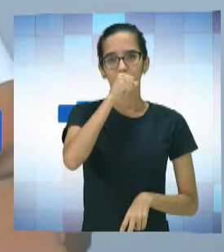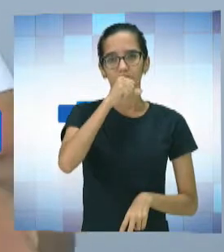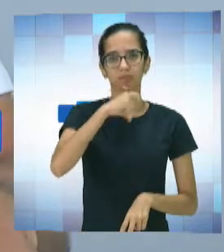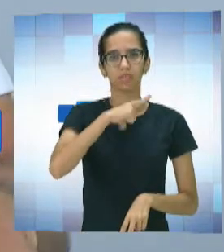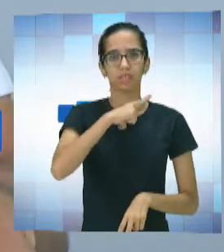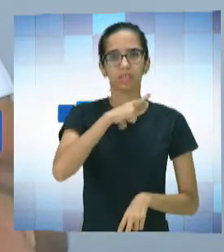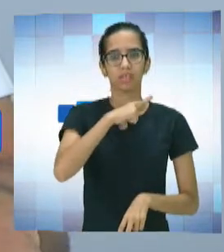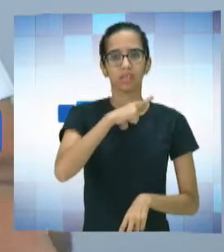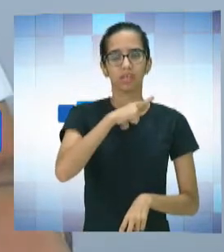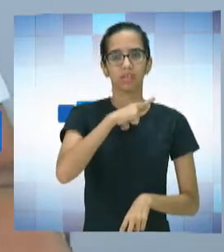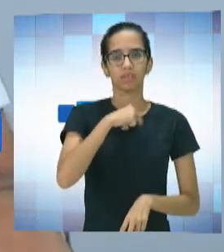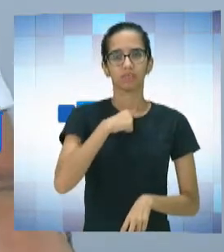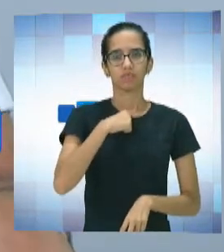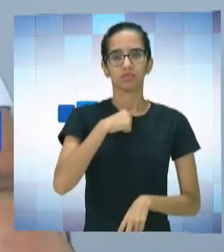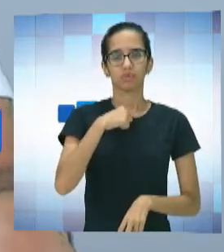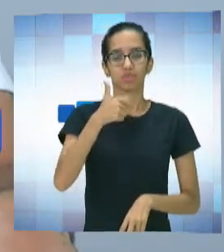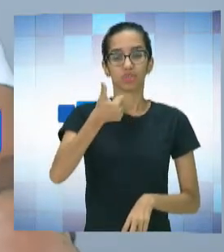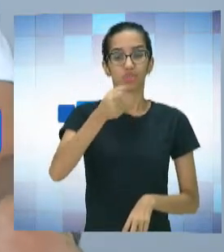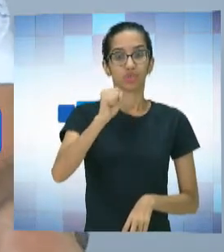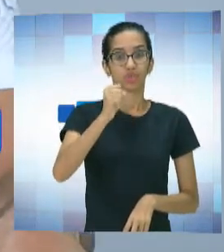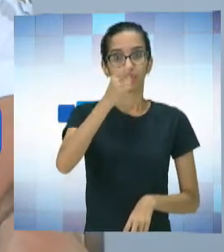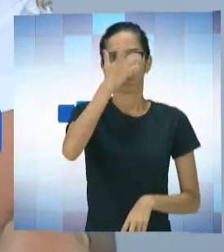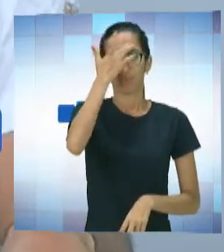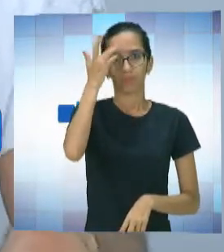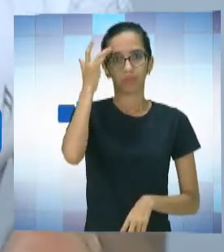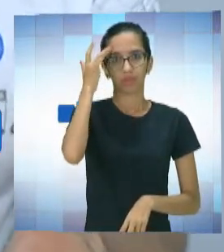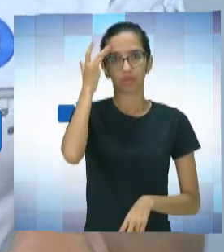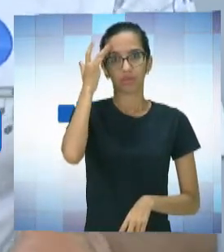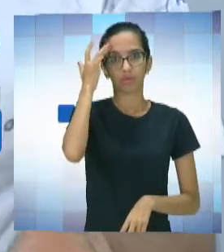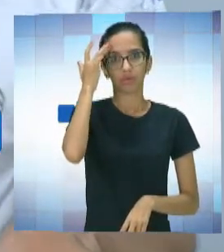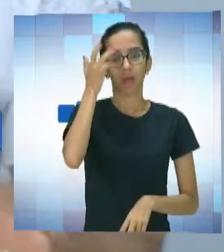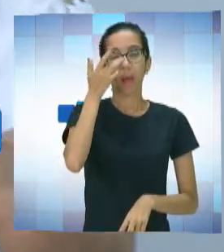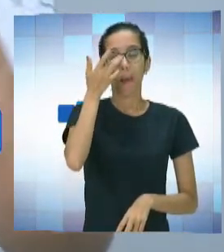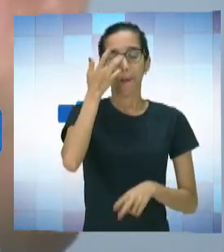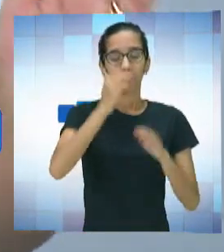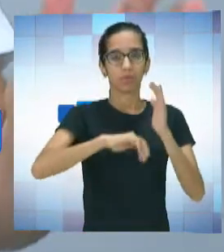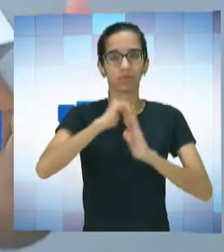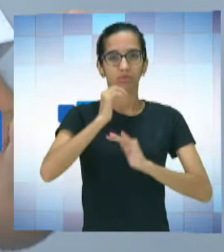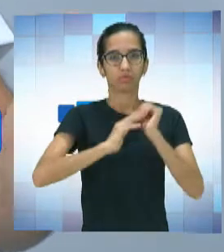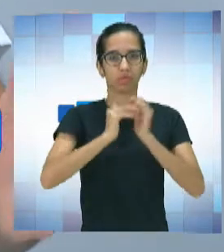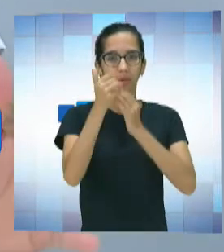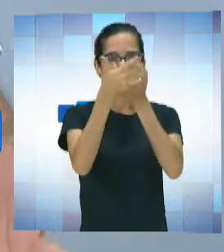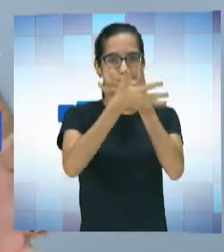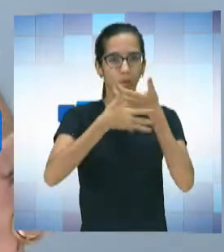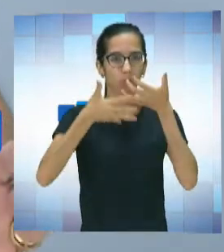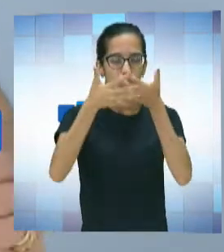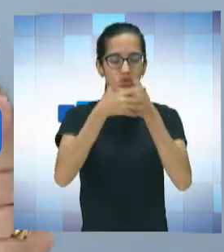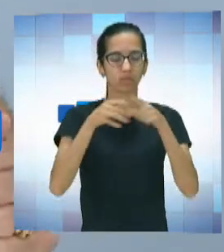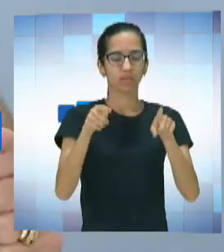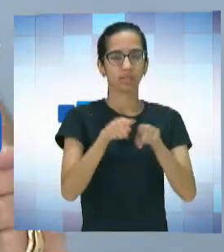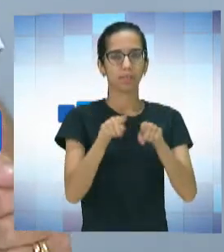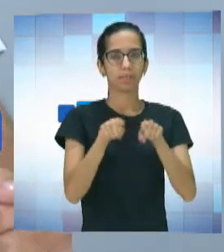voluntariados, entre 18 voluntariados, tanto músicos e musicistas, como também na parte